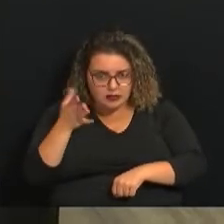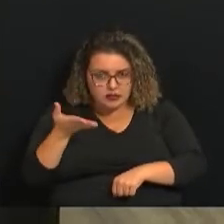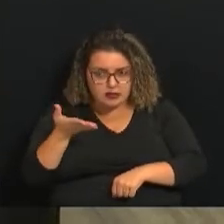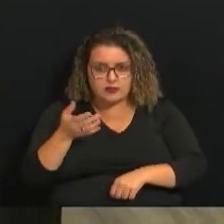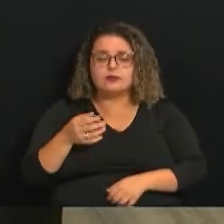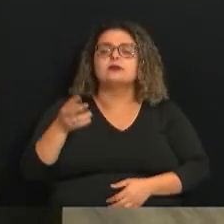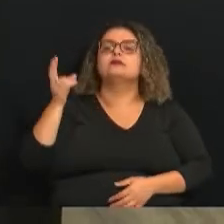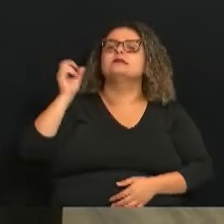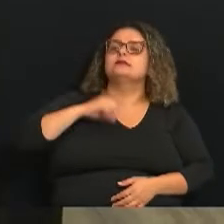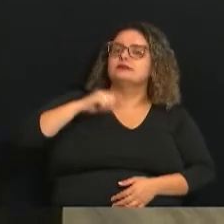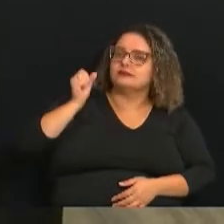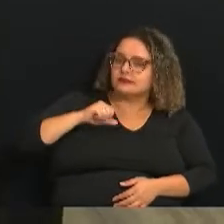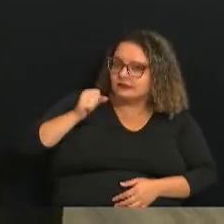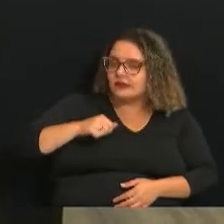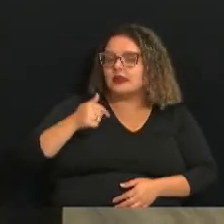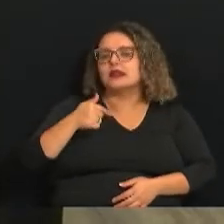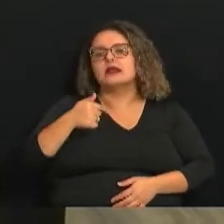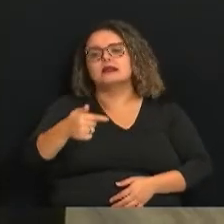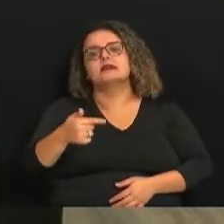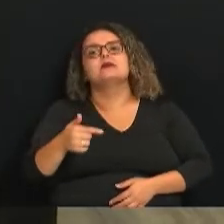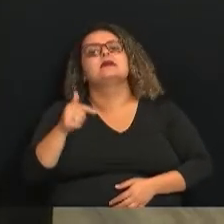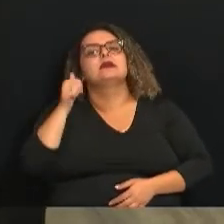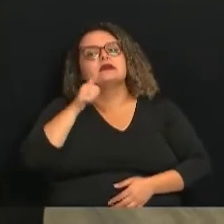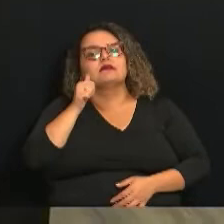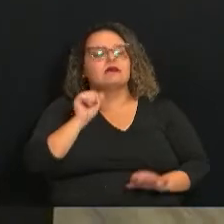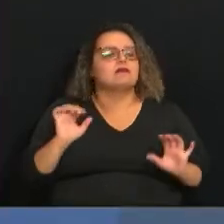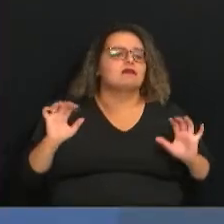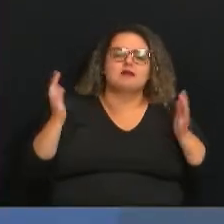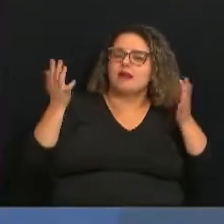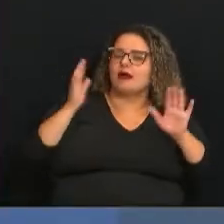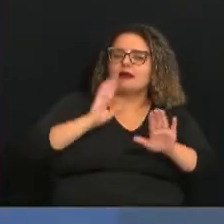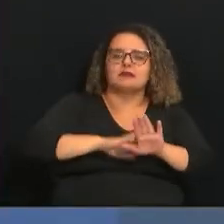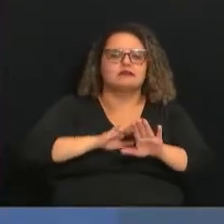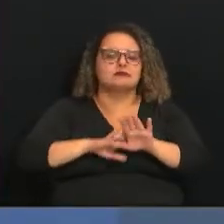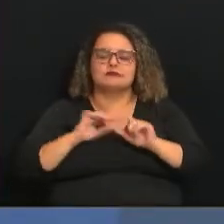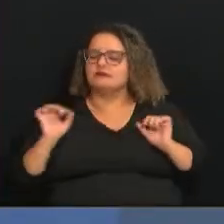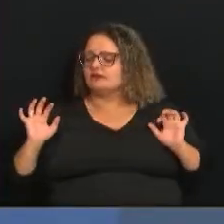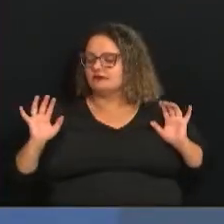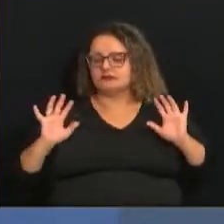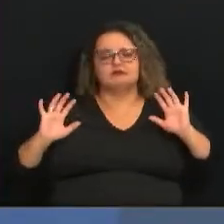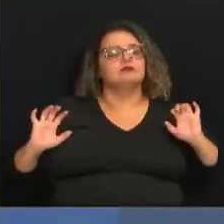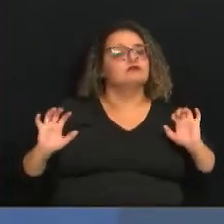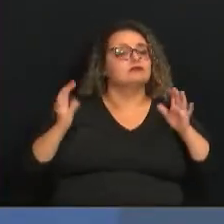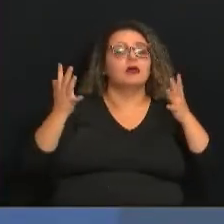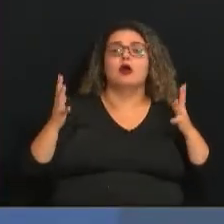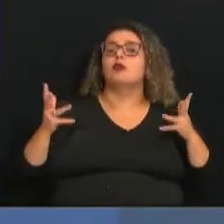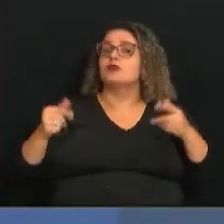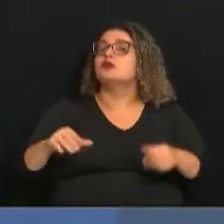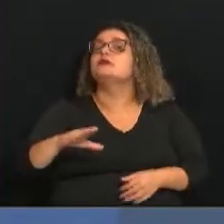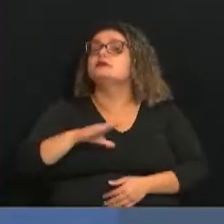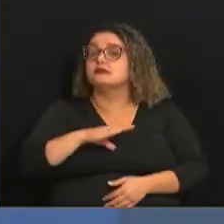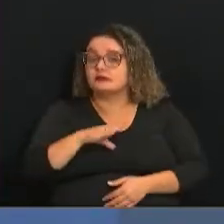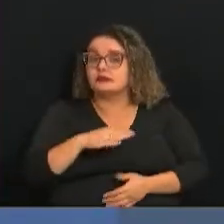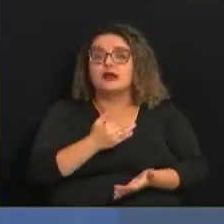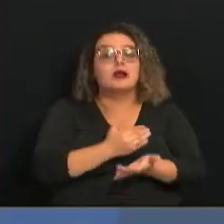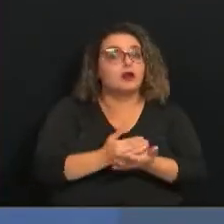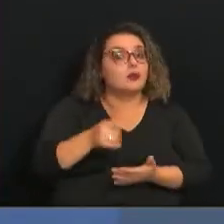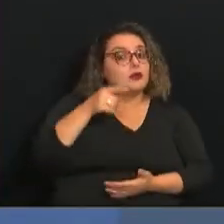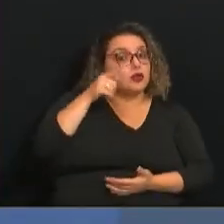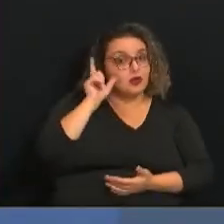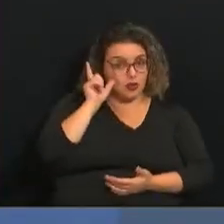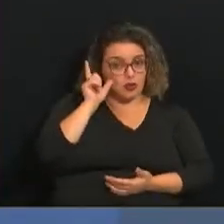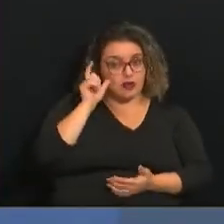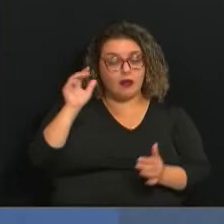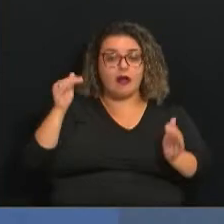que a gente está na Semana da Mulher, muitas comemorações, ações, atividades por toda a cidade e começou ontem e vai